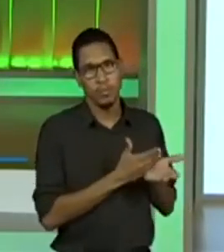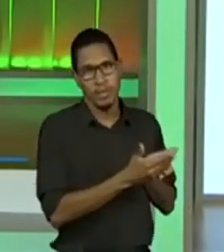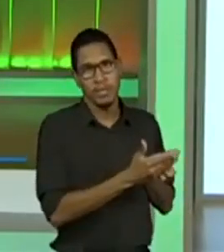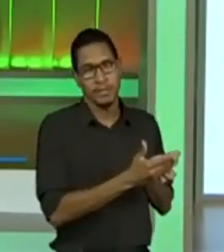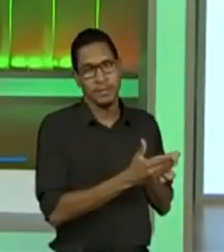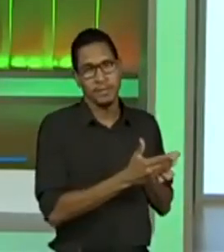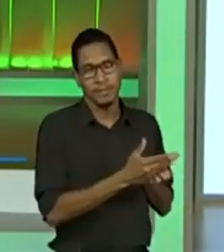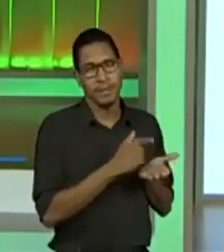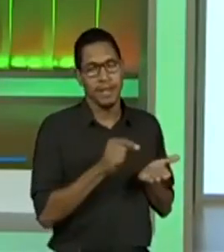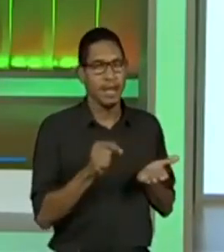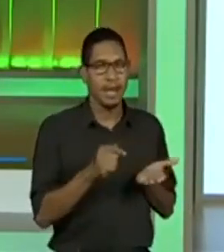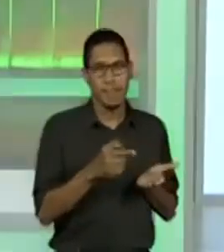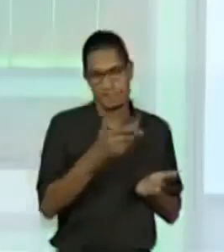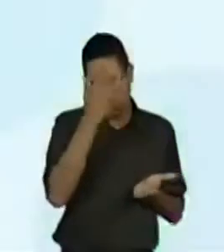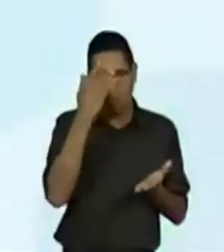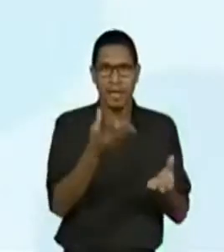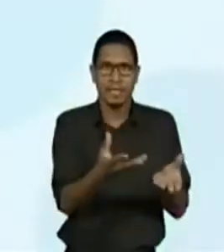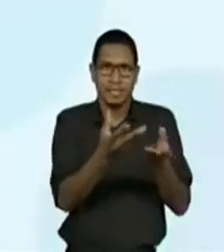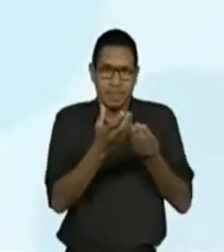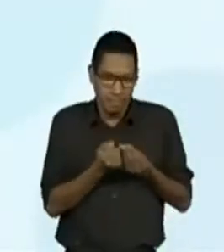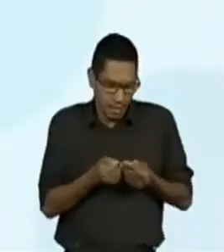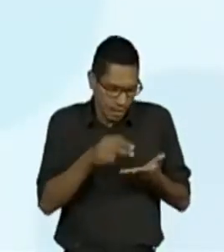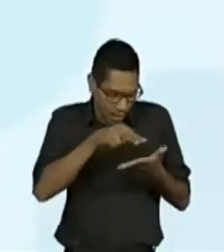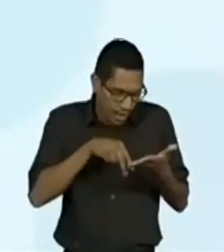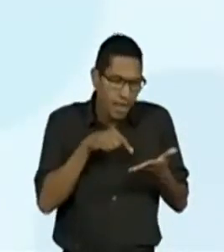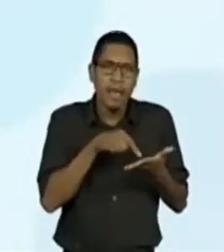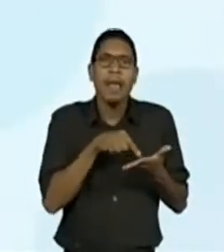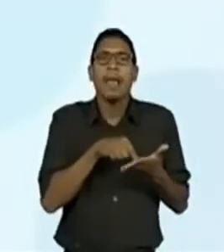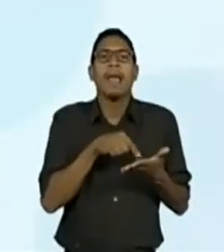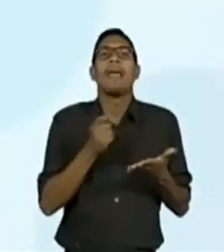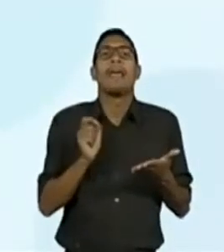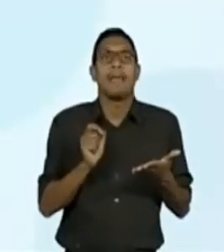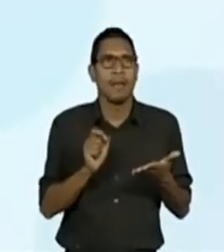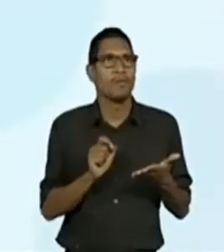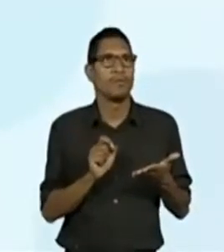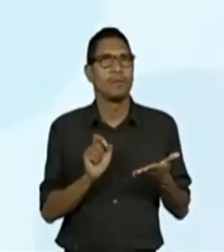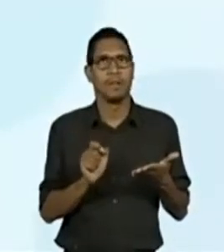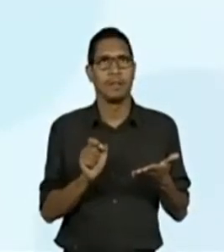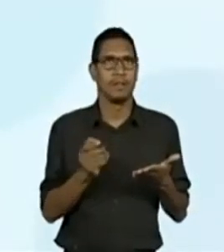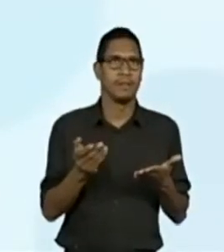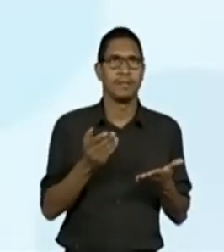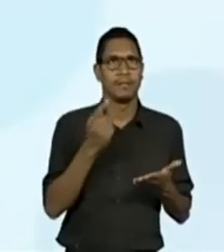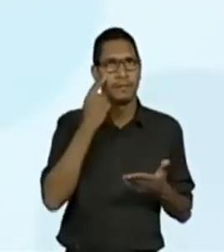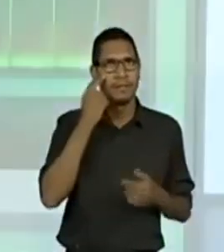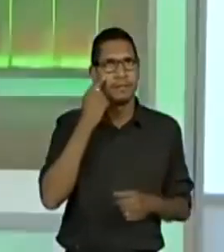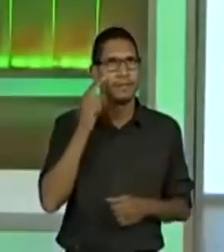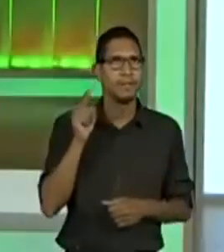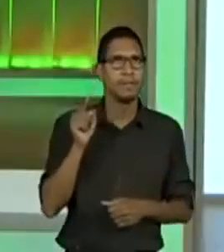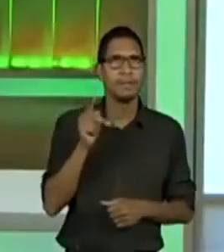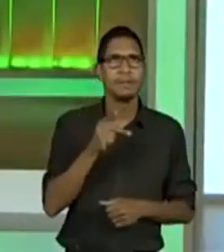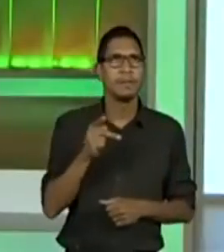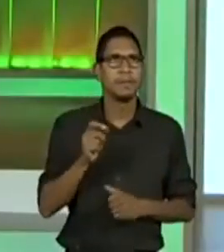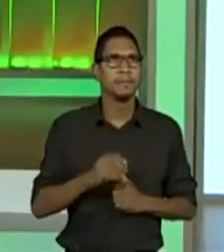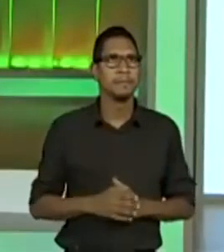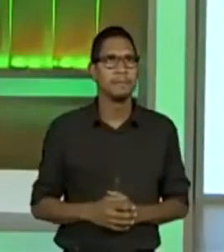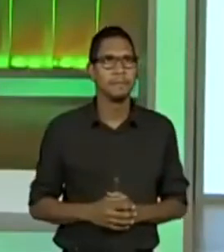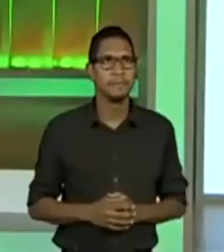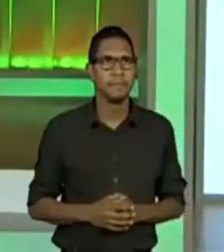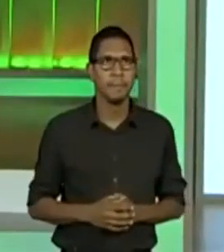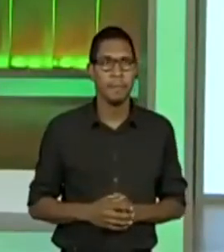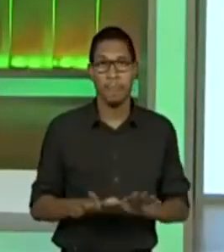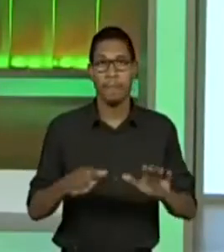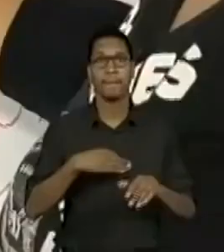ela. Hoje eu vou ficar vai e volta. E agora sim, todo, agora aqui, ó, crítica,